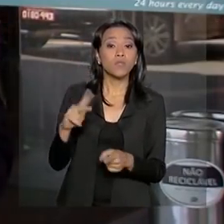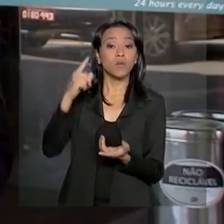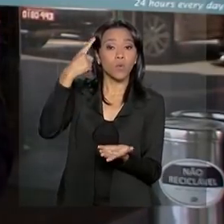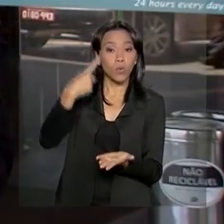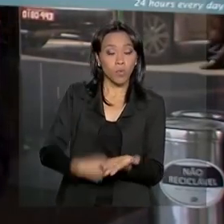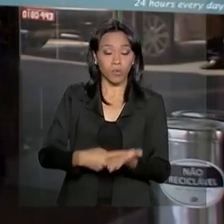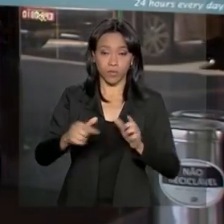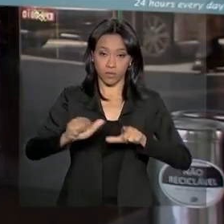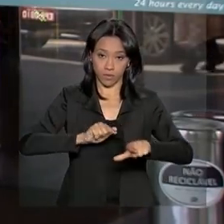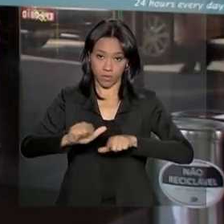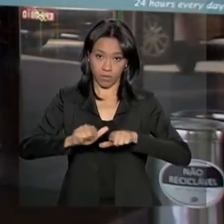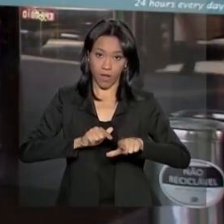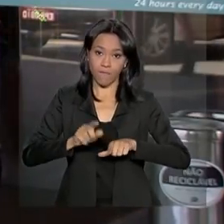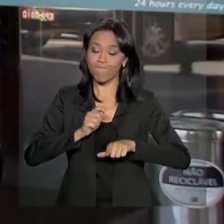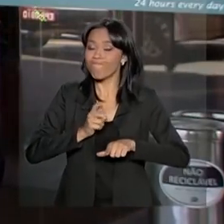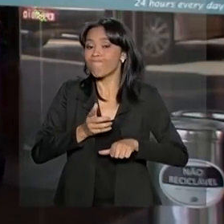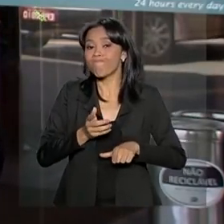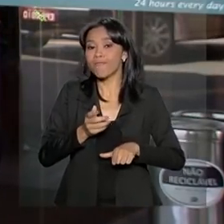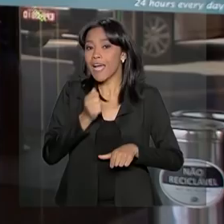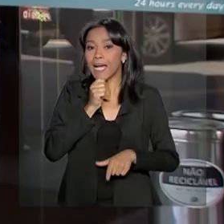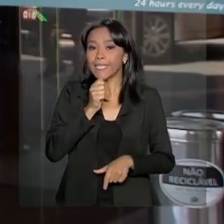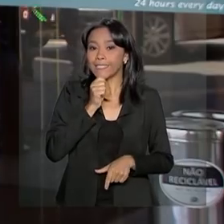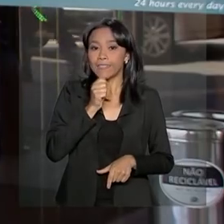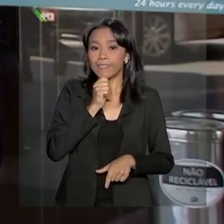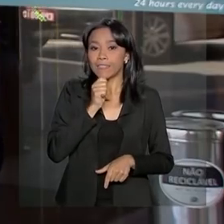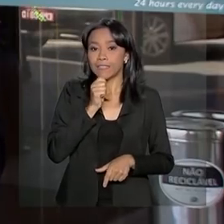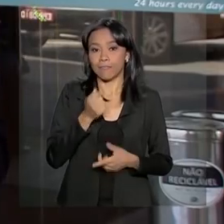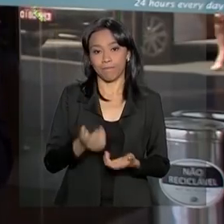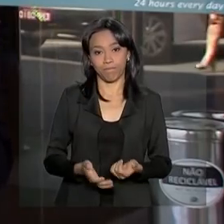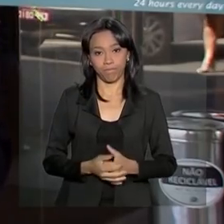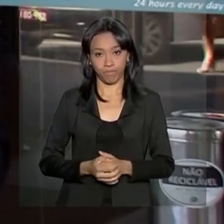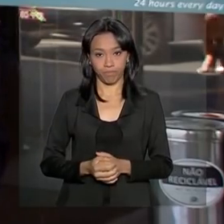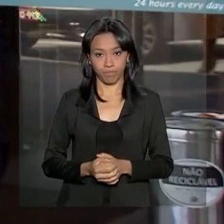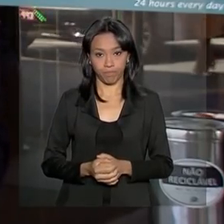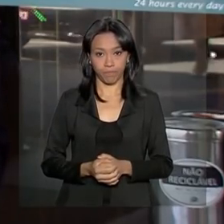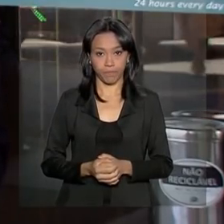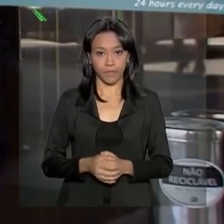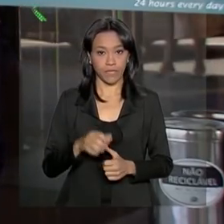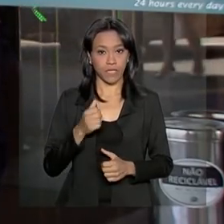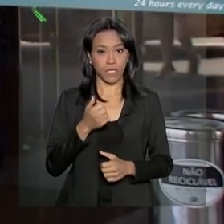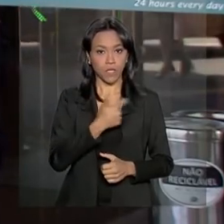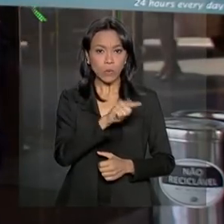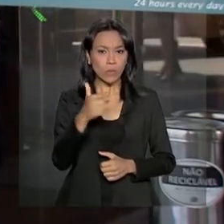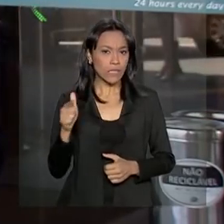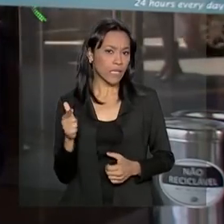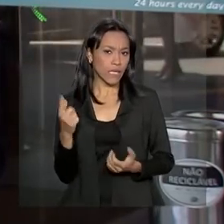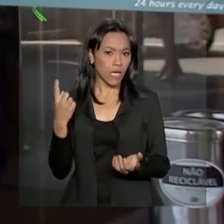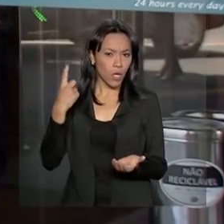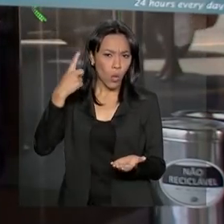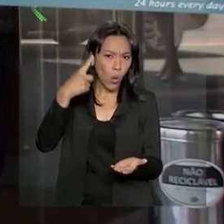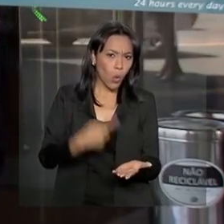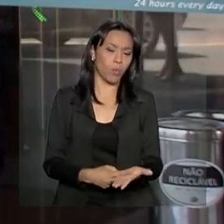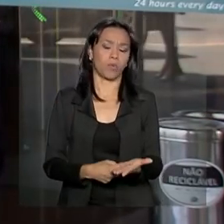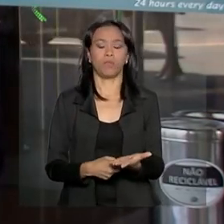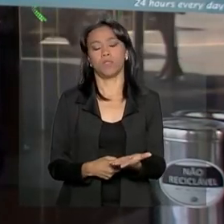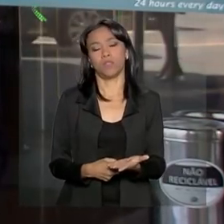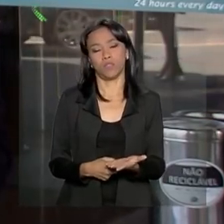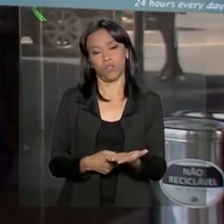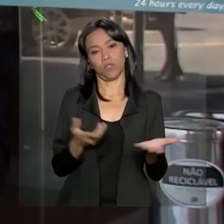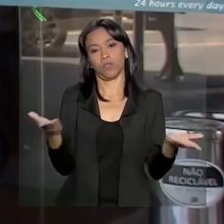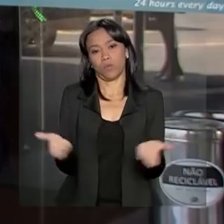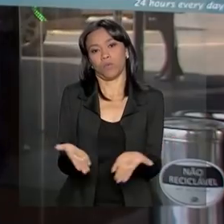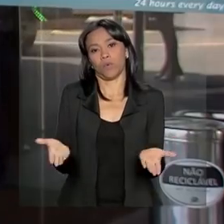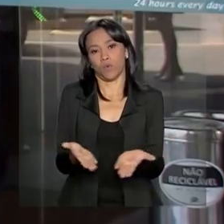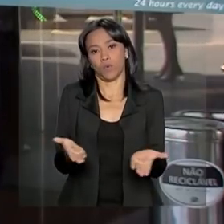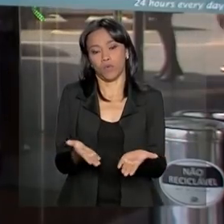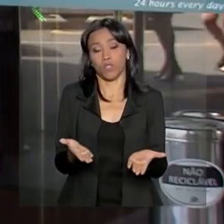presidente da República, ainda não há nenhum compromisso agendado para o dia de